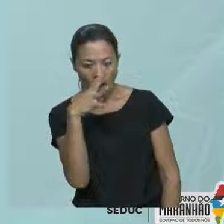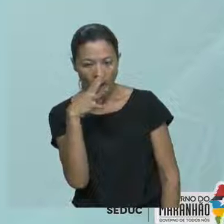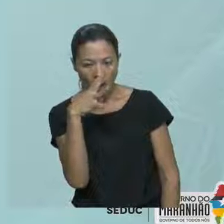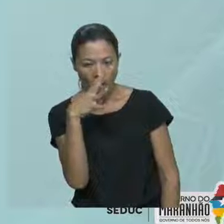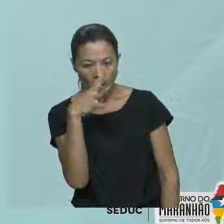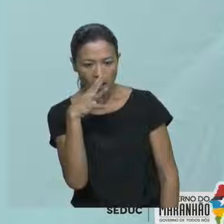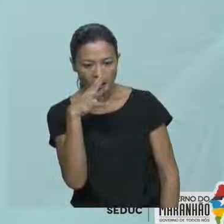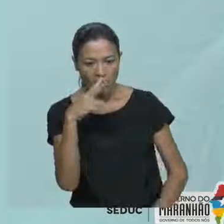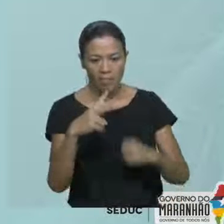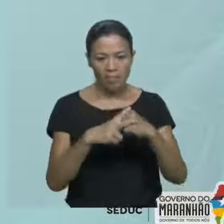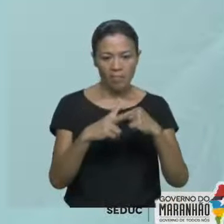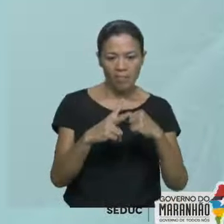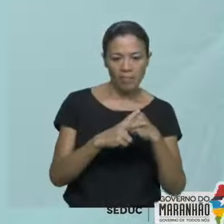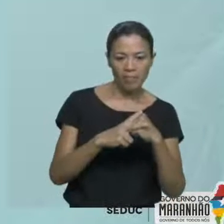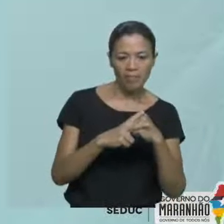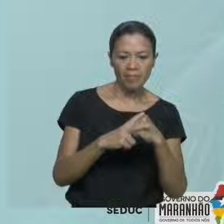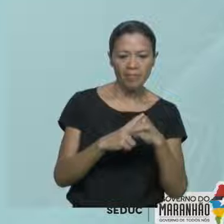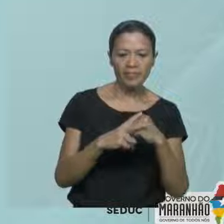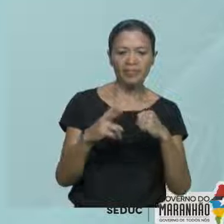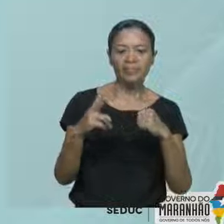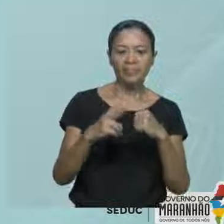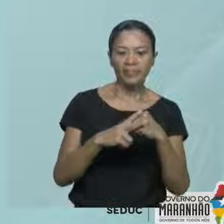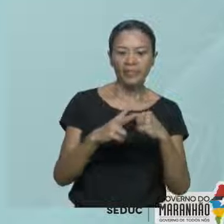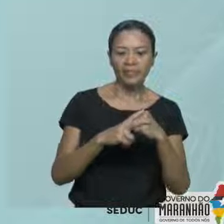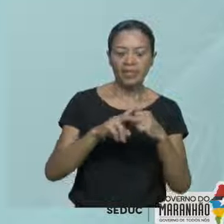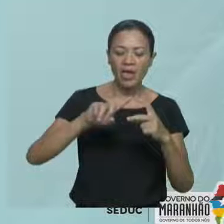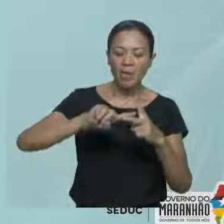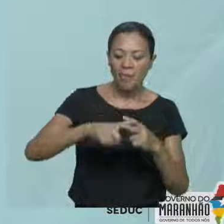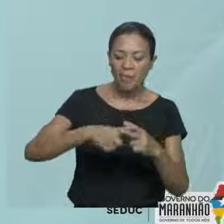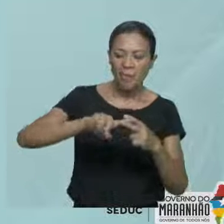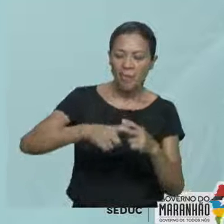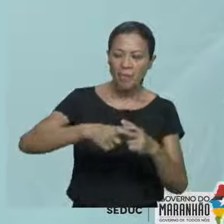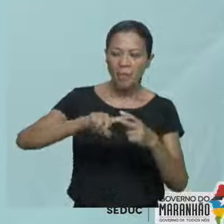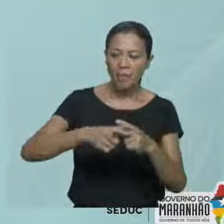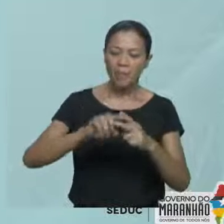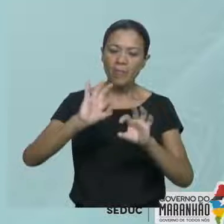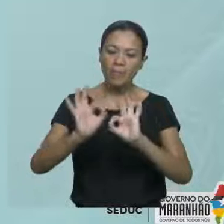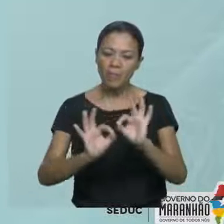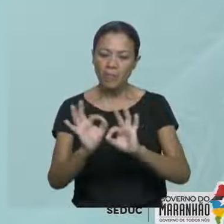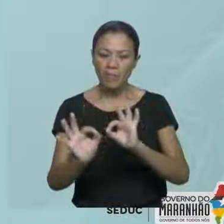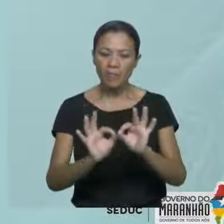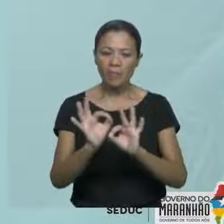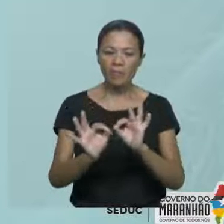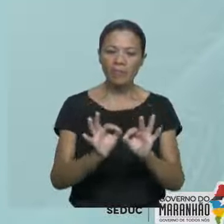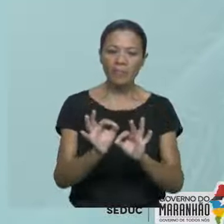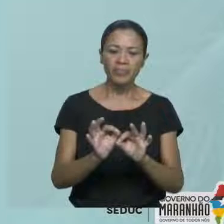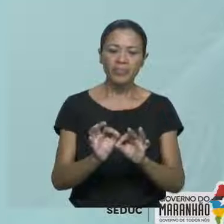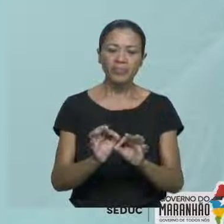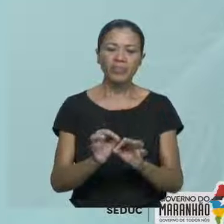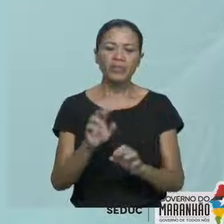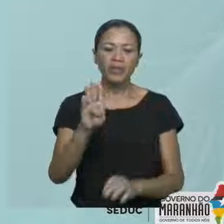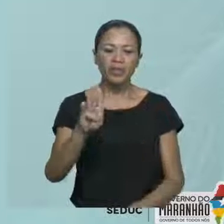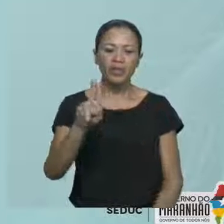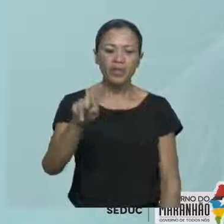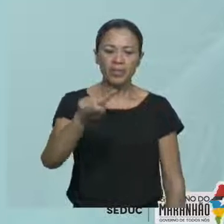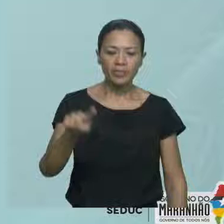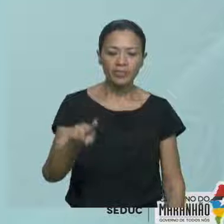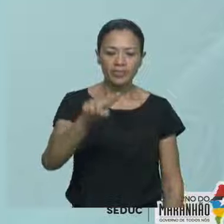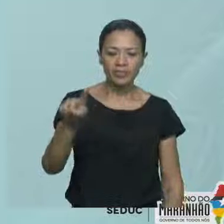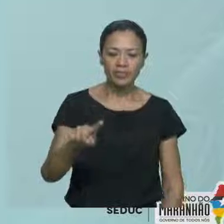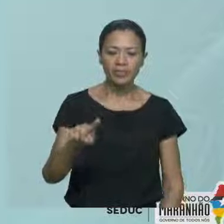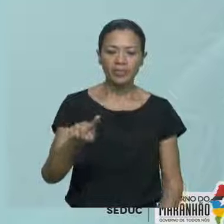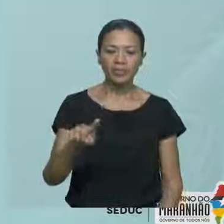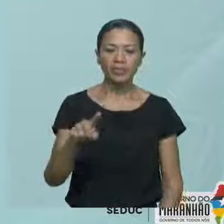watch, o verbo assistir, fix, fixes. To fix, consertar. Buzz, buzzes.